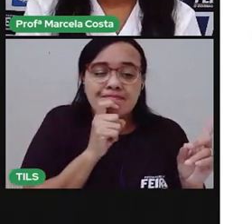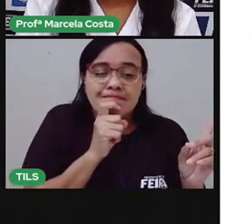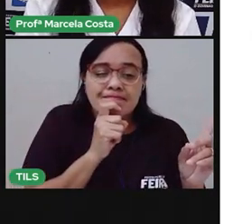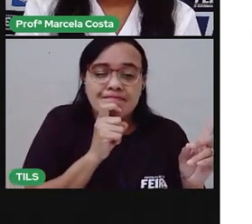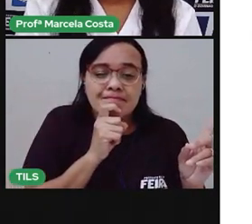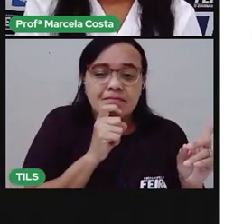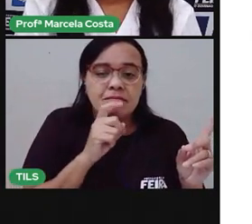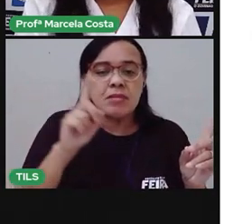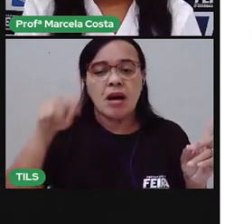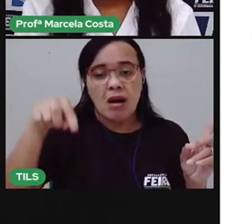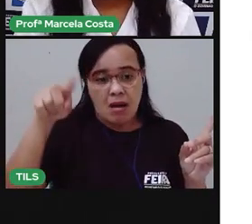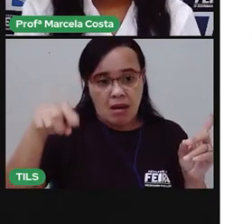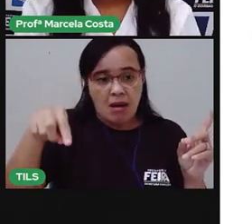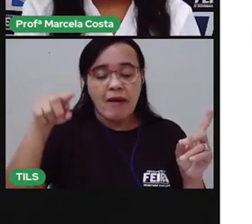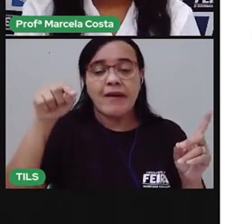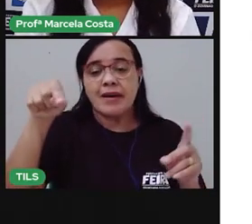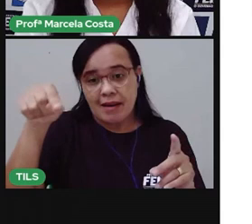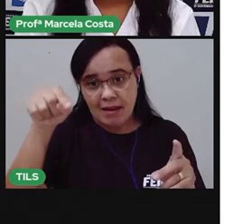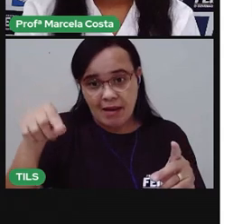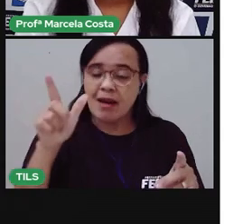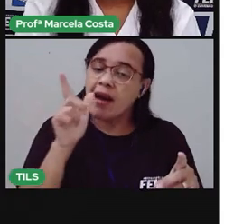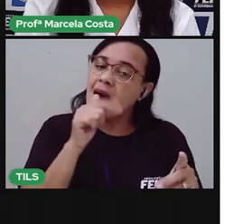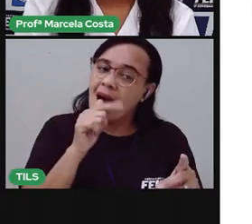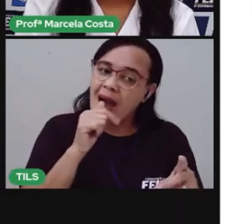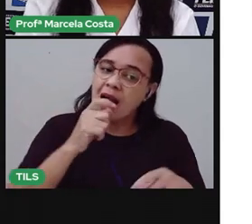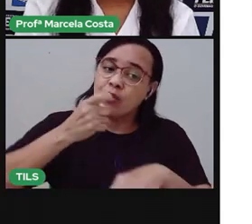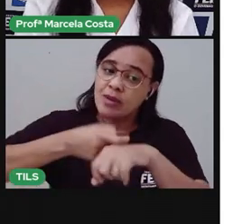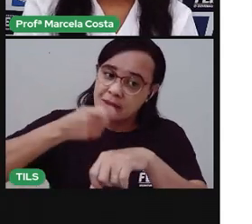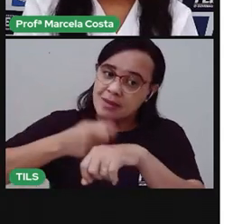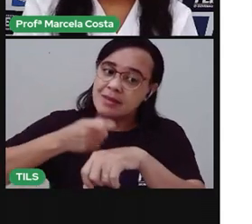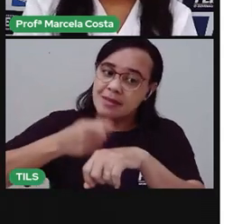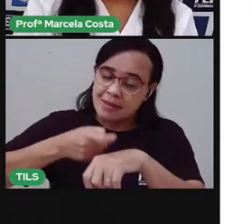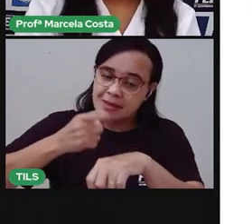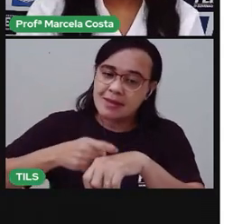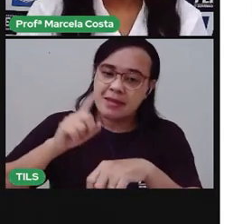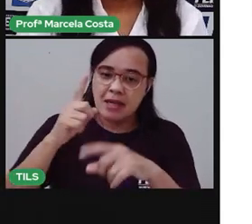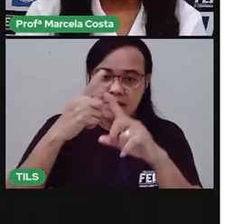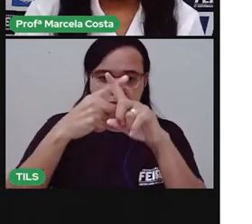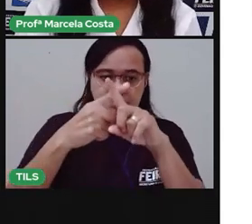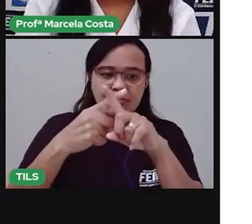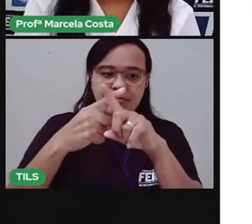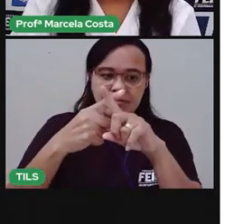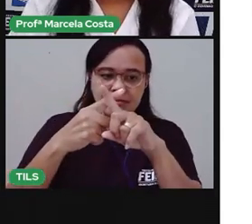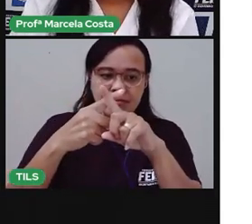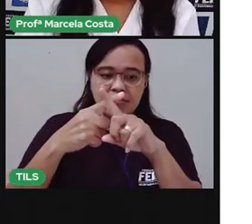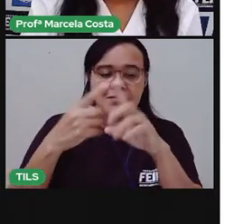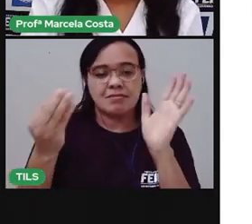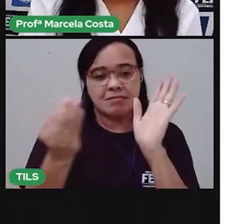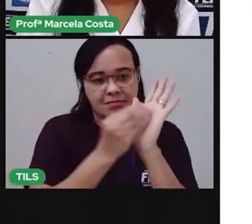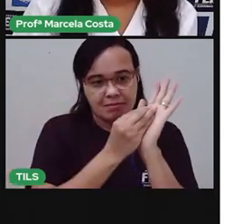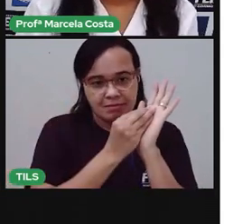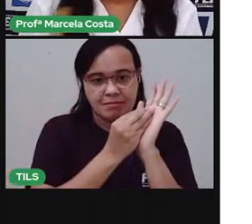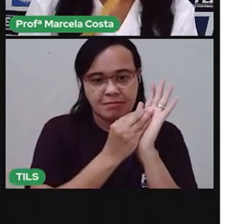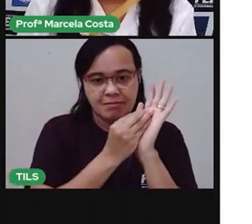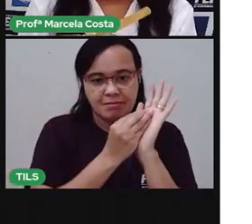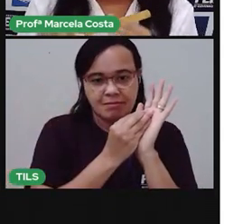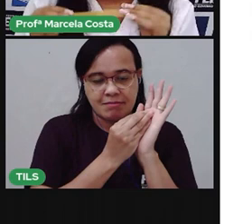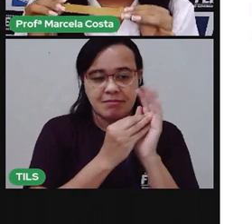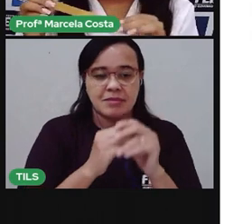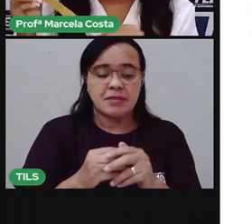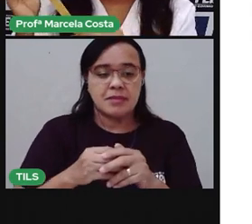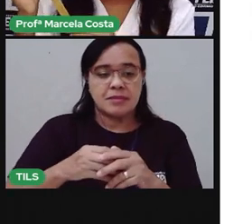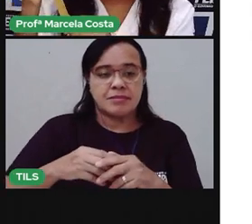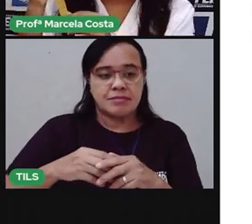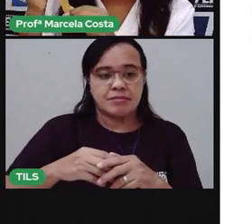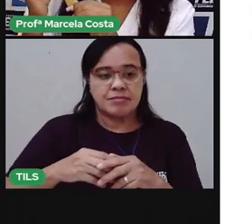É a água com gelo, né? Então, marca um X aqui. Agora, com uma lixa